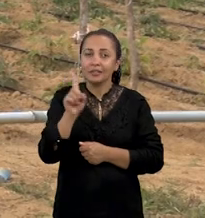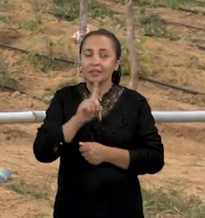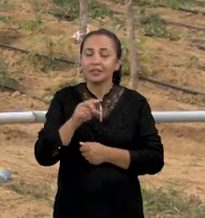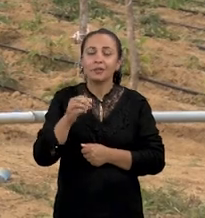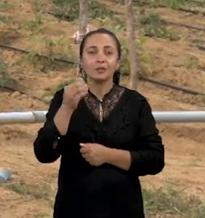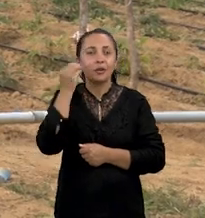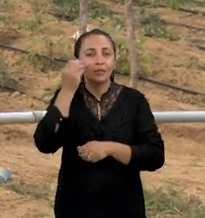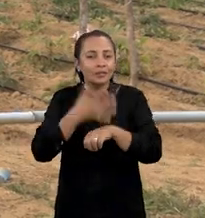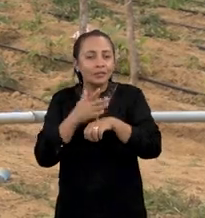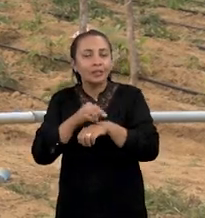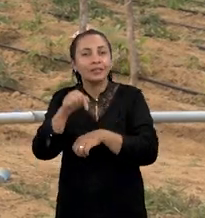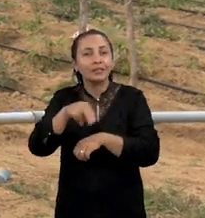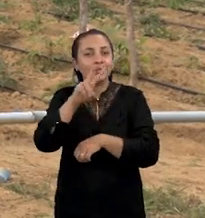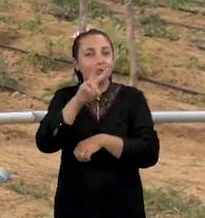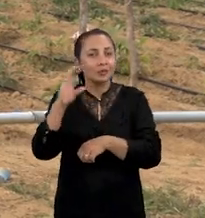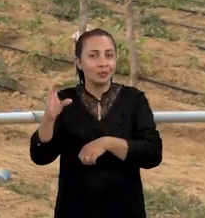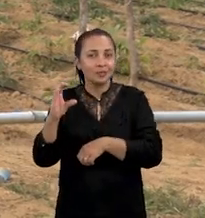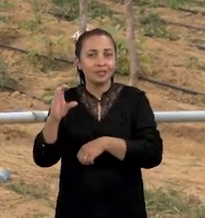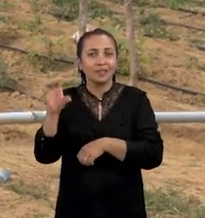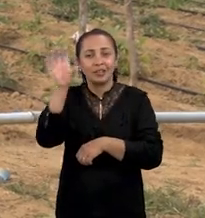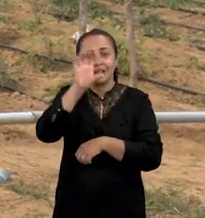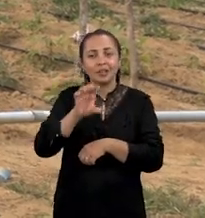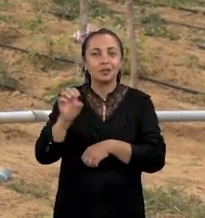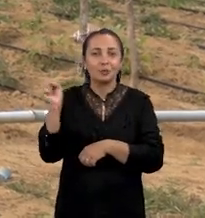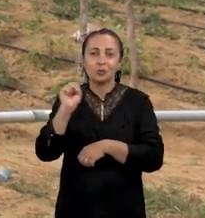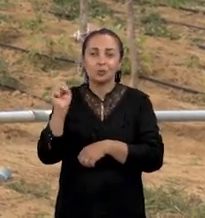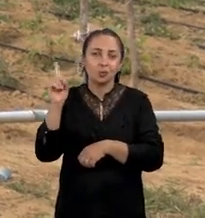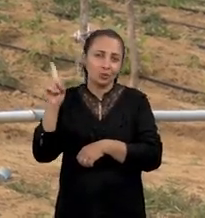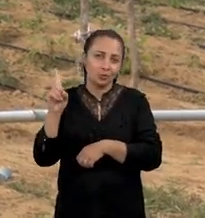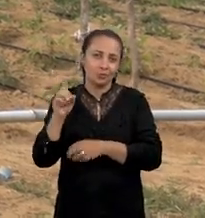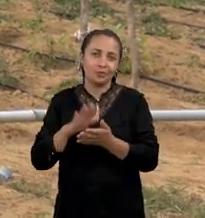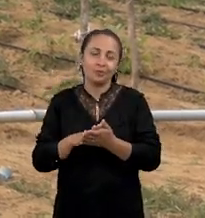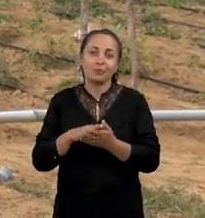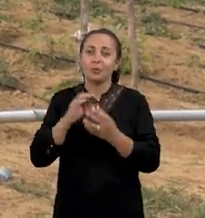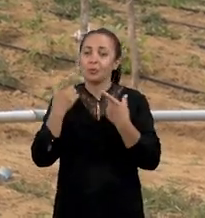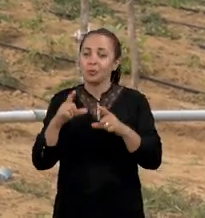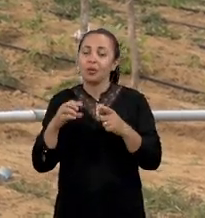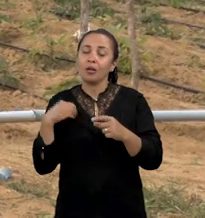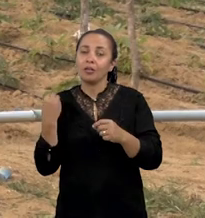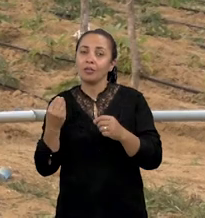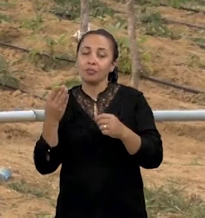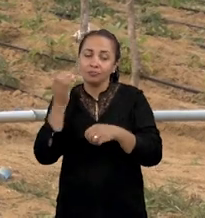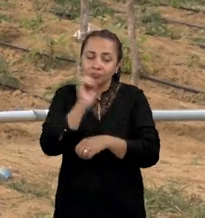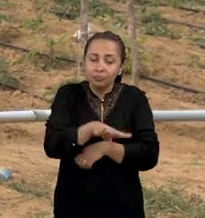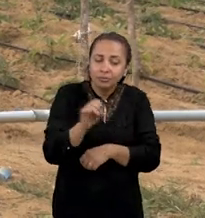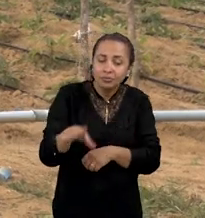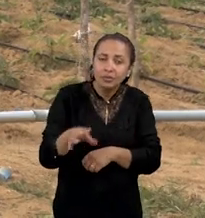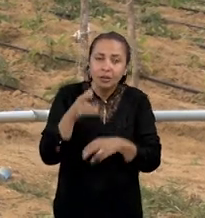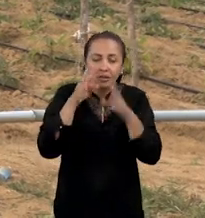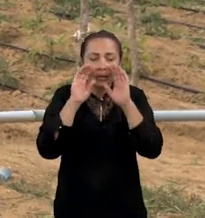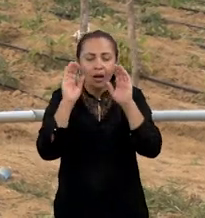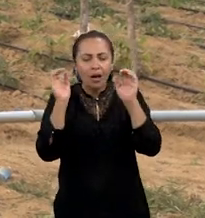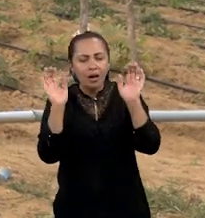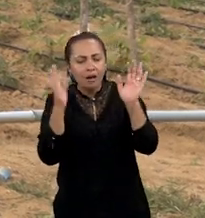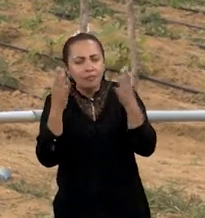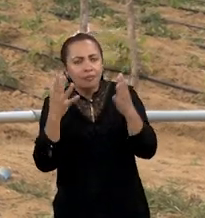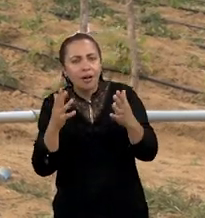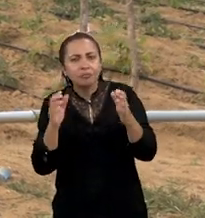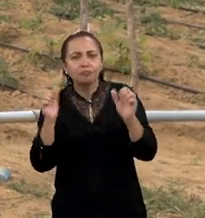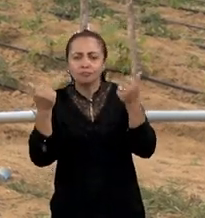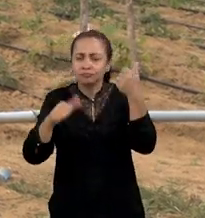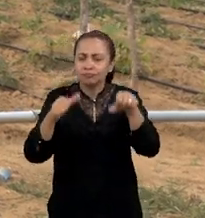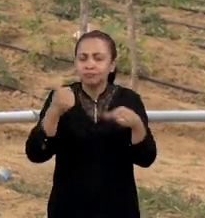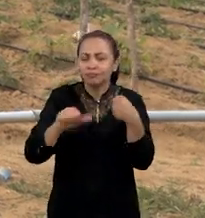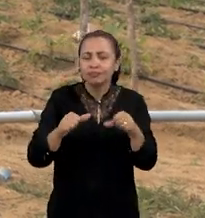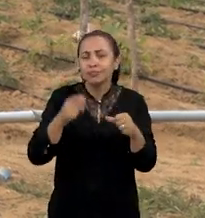testadas aqui em Conquista ainda, na nossa região sudoeste. Nós introduzimos e avaliamos esse material na